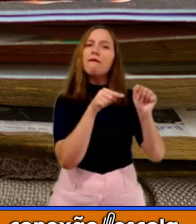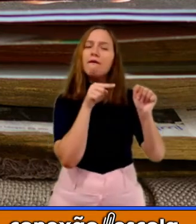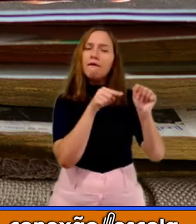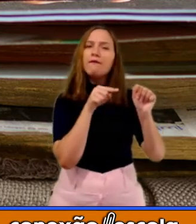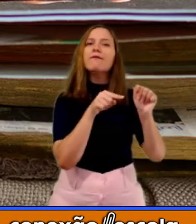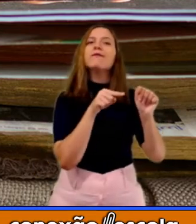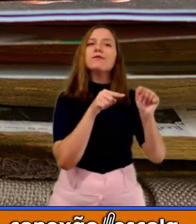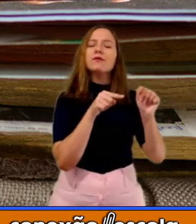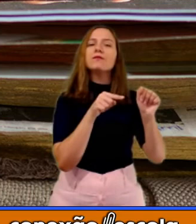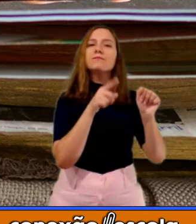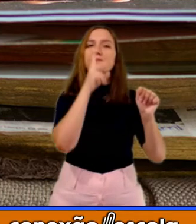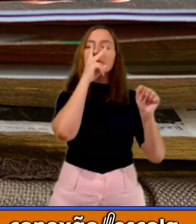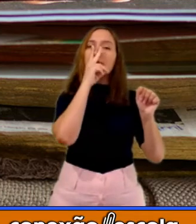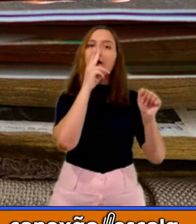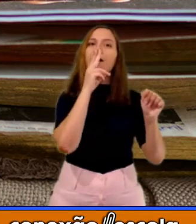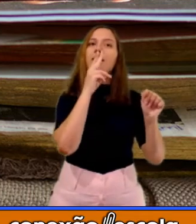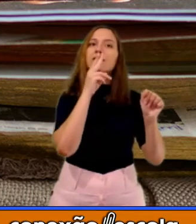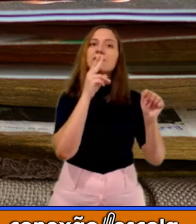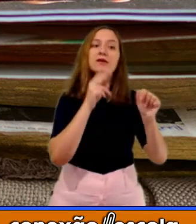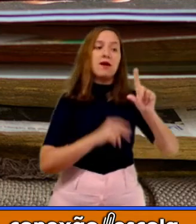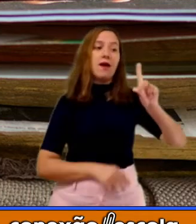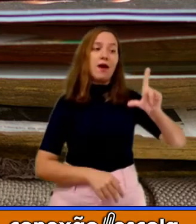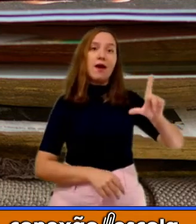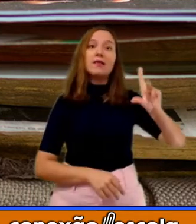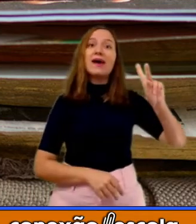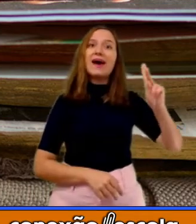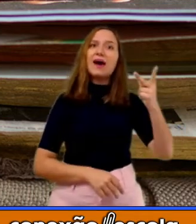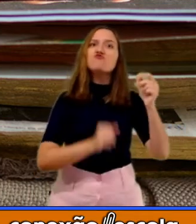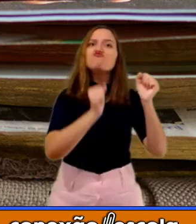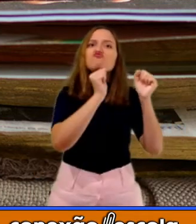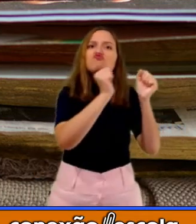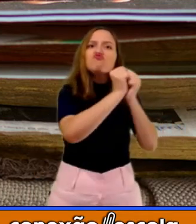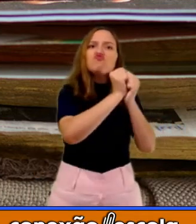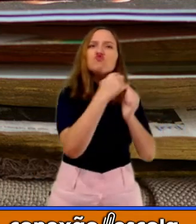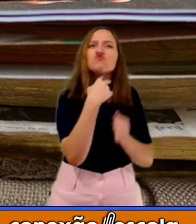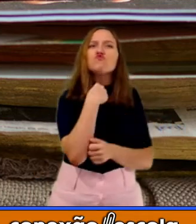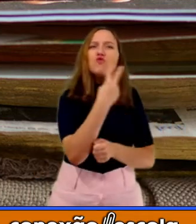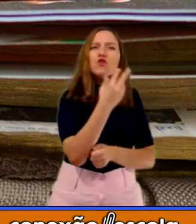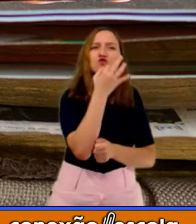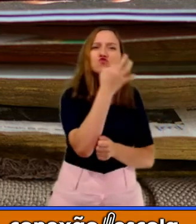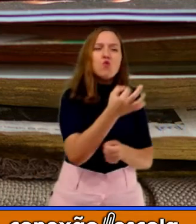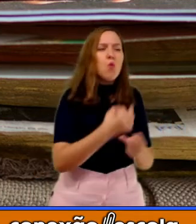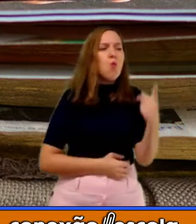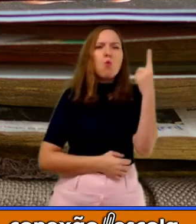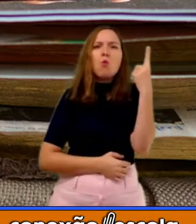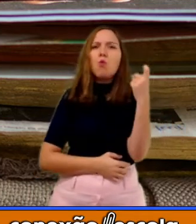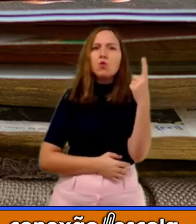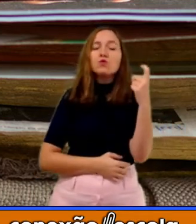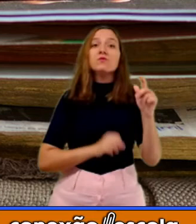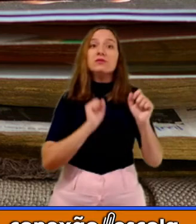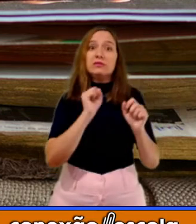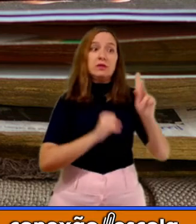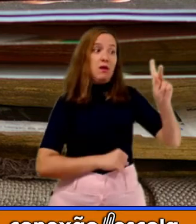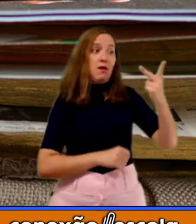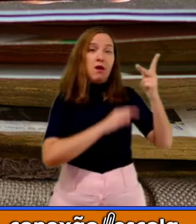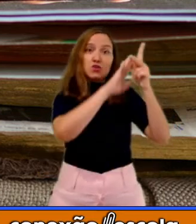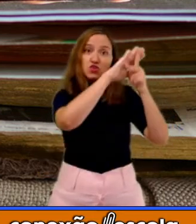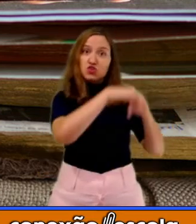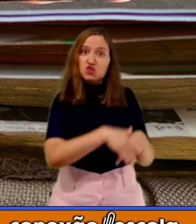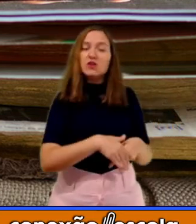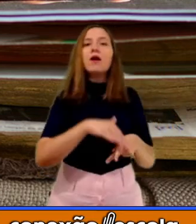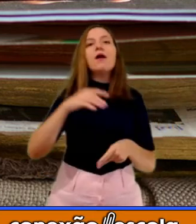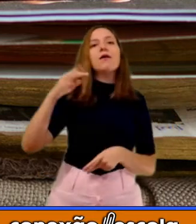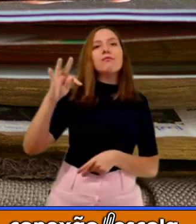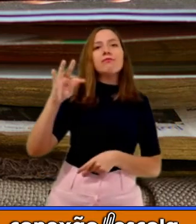falam, novamente, duas letras com um som. Se eu tirar o H, ele vai ficar